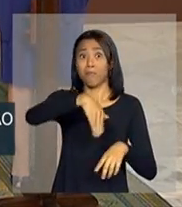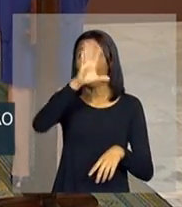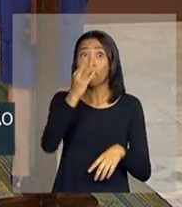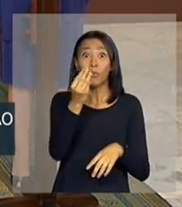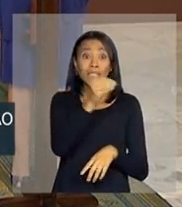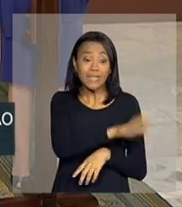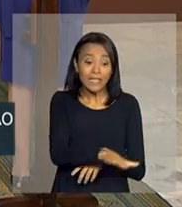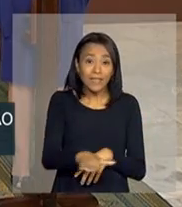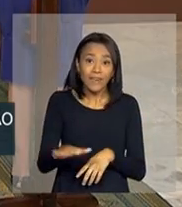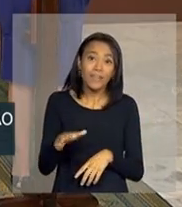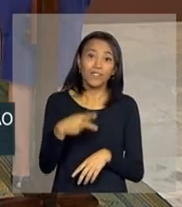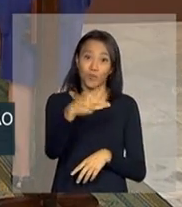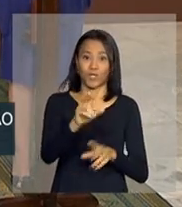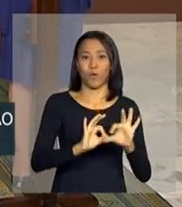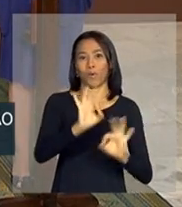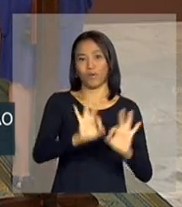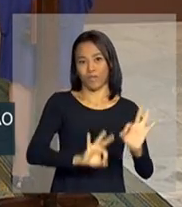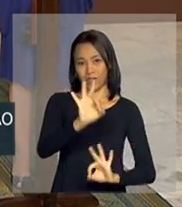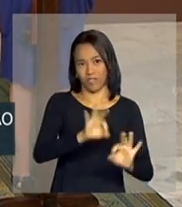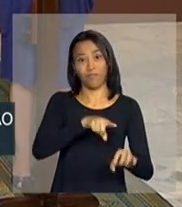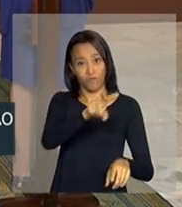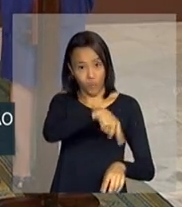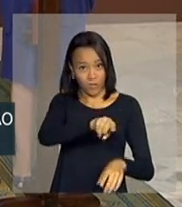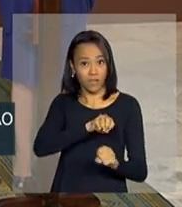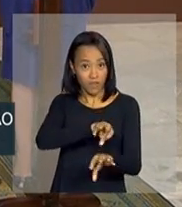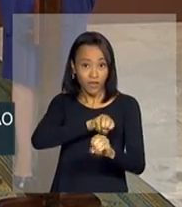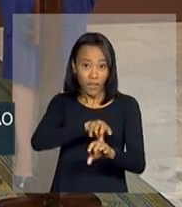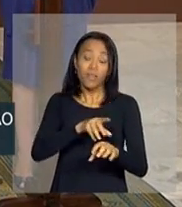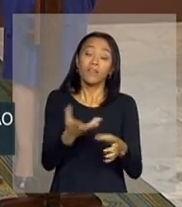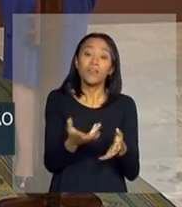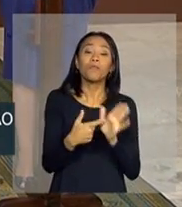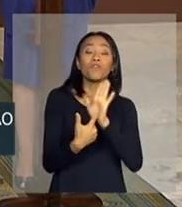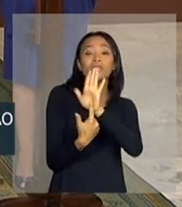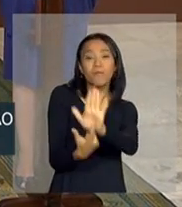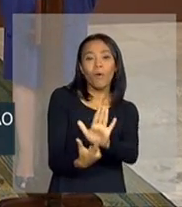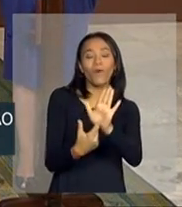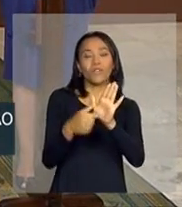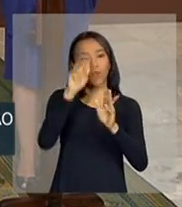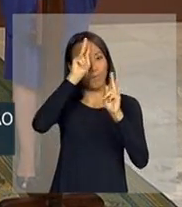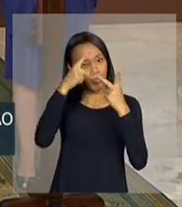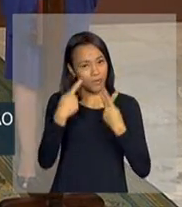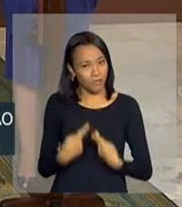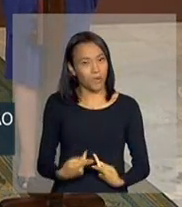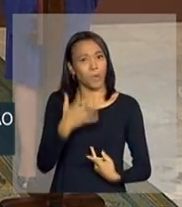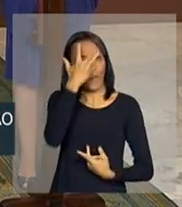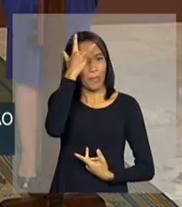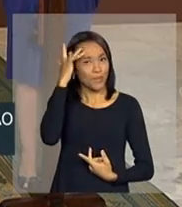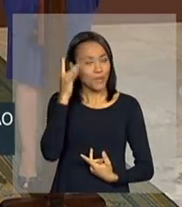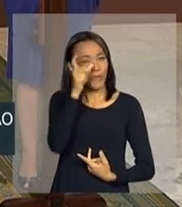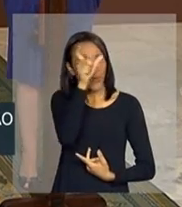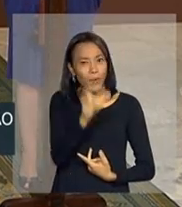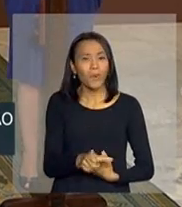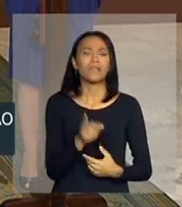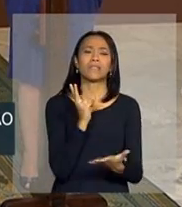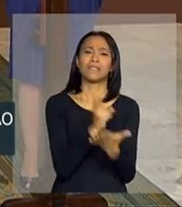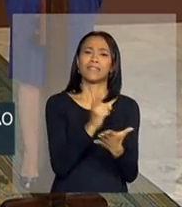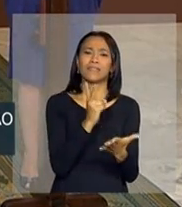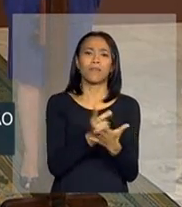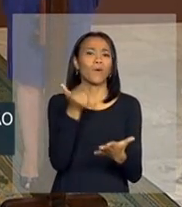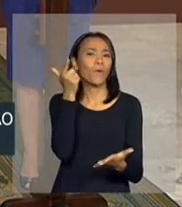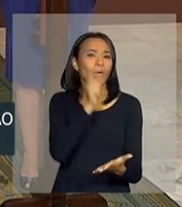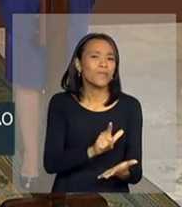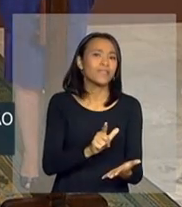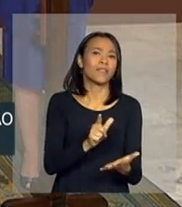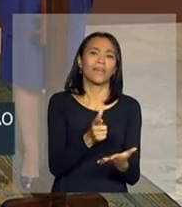projetos e por essa grandeza que você apresenta como ser humano, além de ser uma pessoa que consegue criar